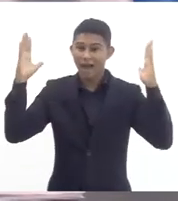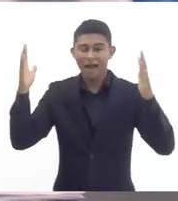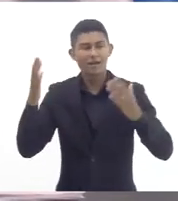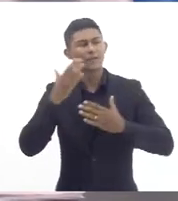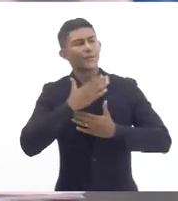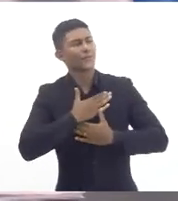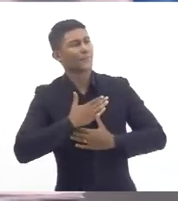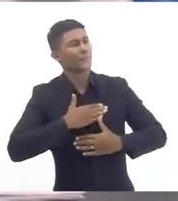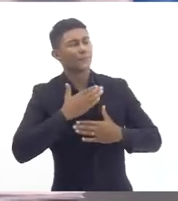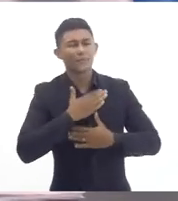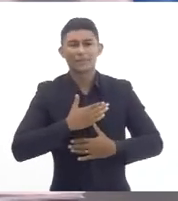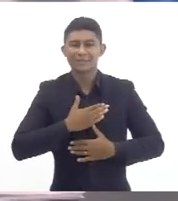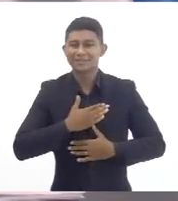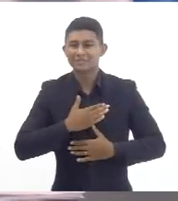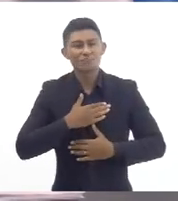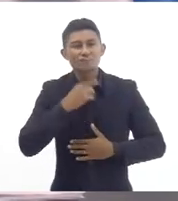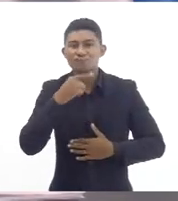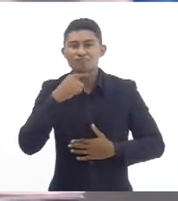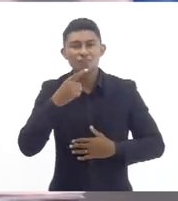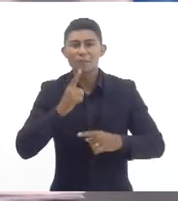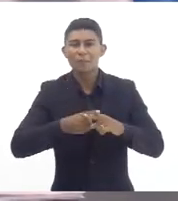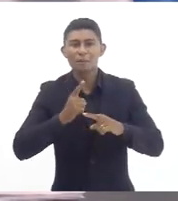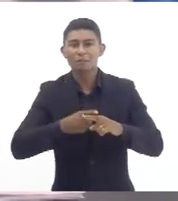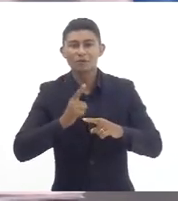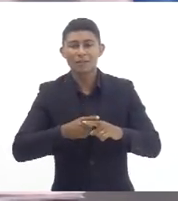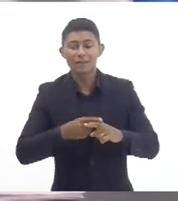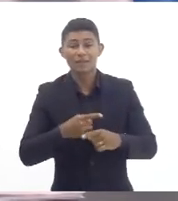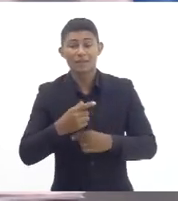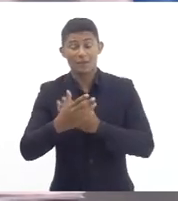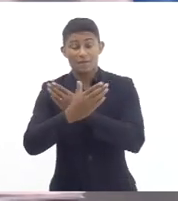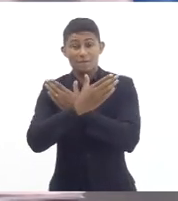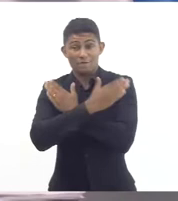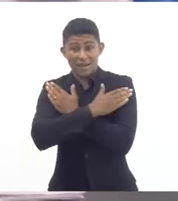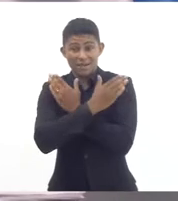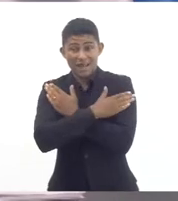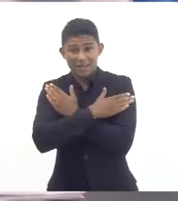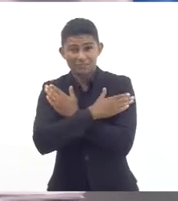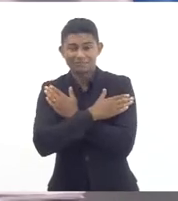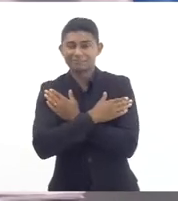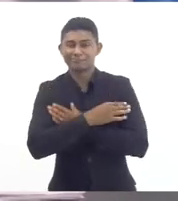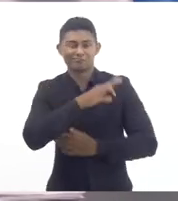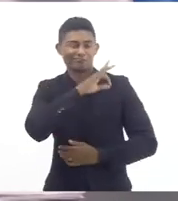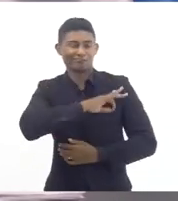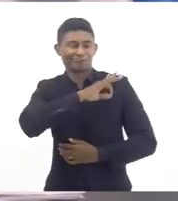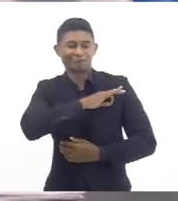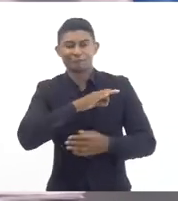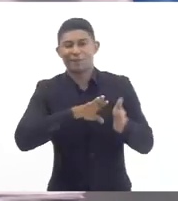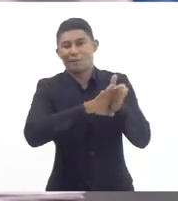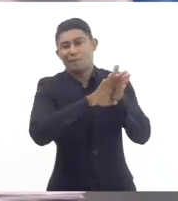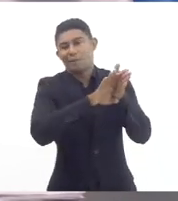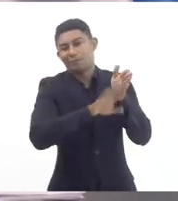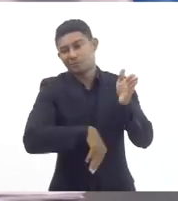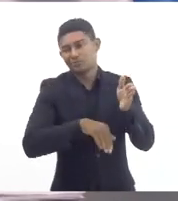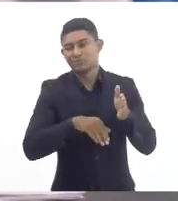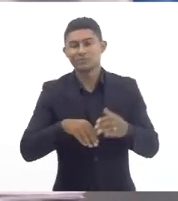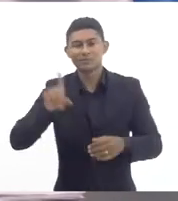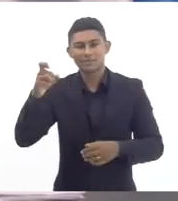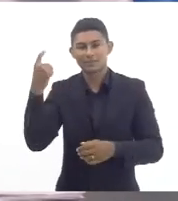descansa e perde dinheiro porque essa nova modalidade da GLP que o ex-secretário fez essa modificação